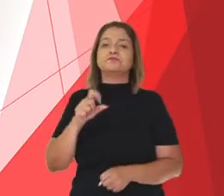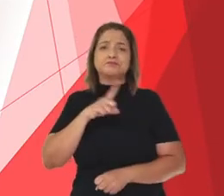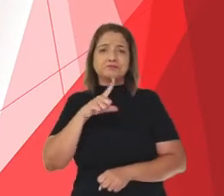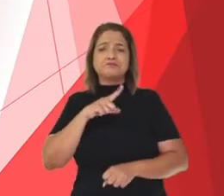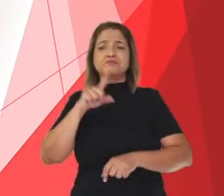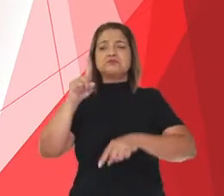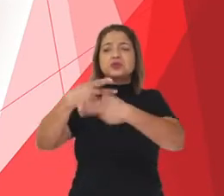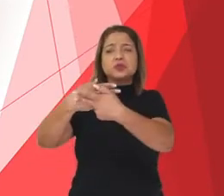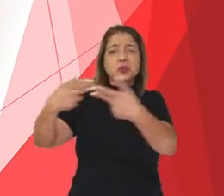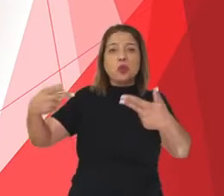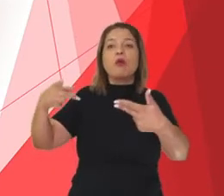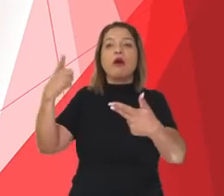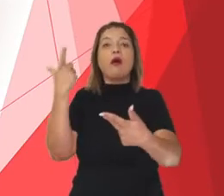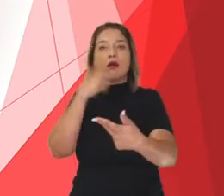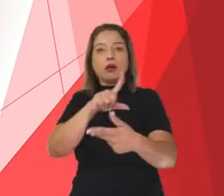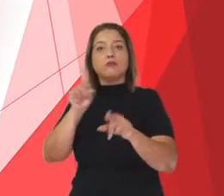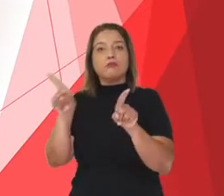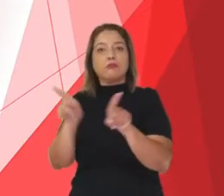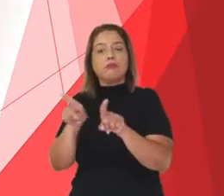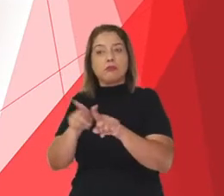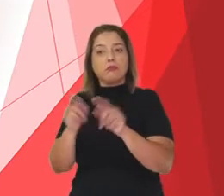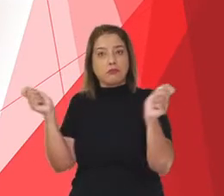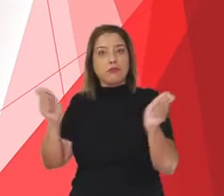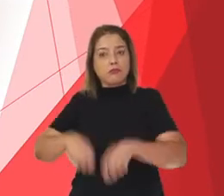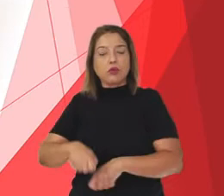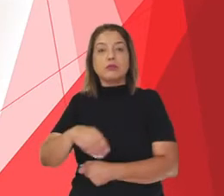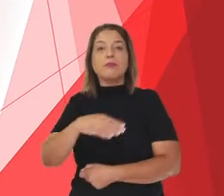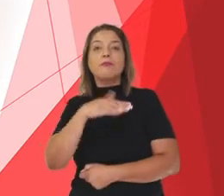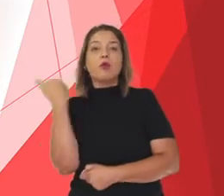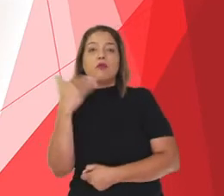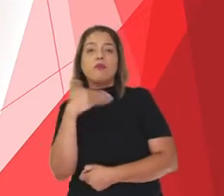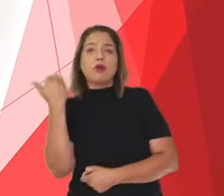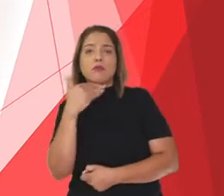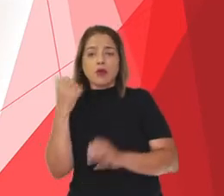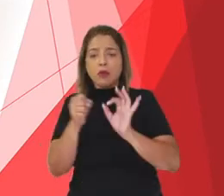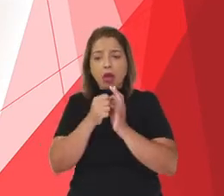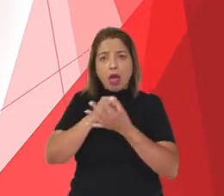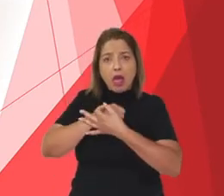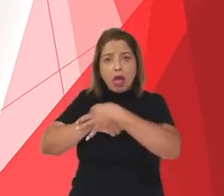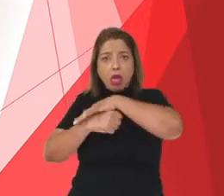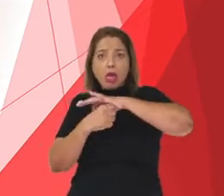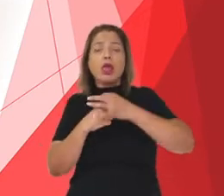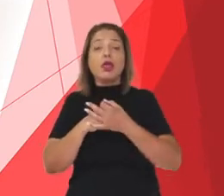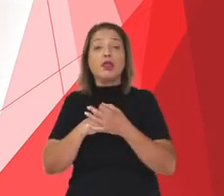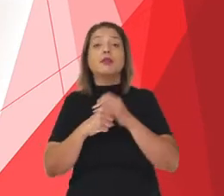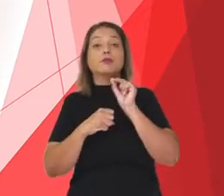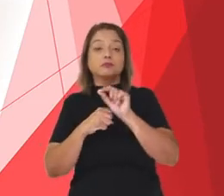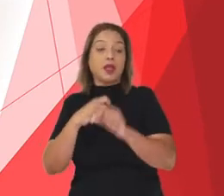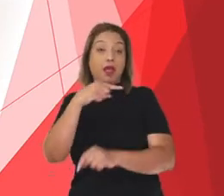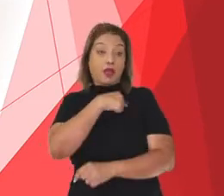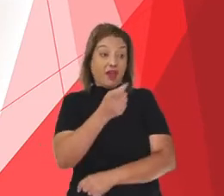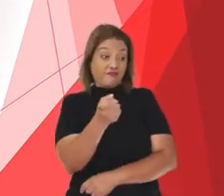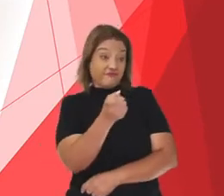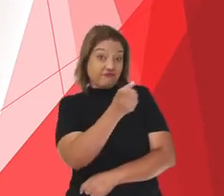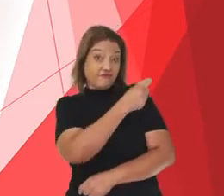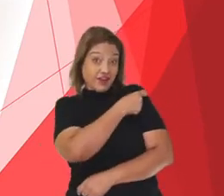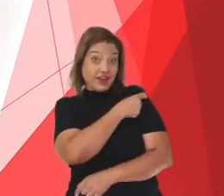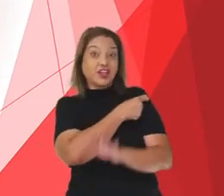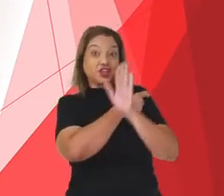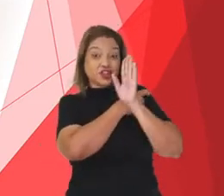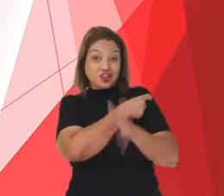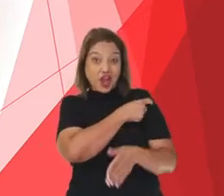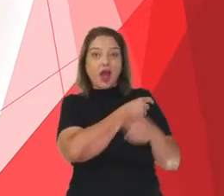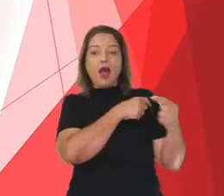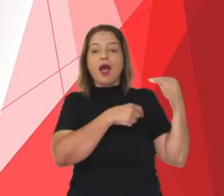provocam a morte das nossas células ao injetarem seu material genético no interior delas. Ah,